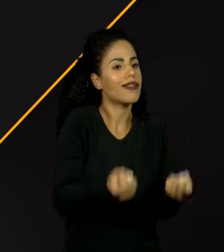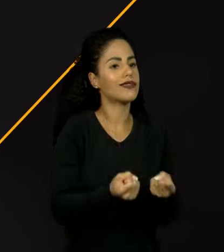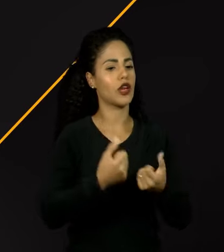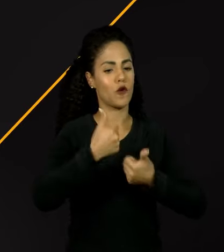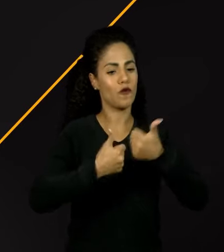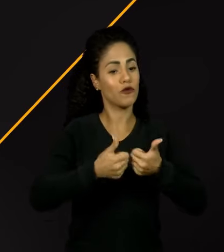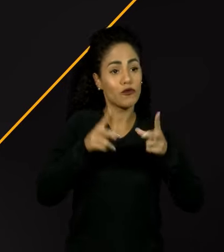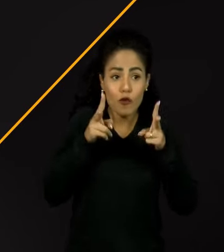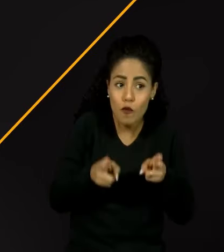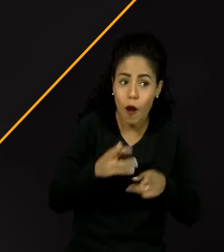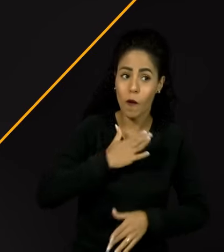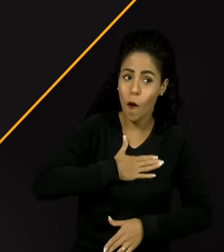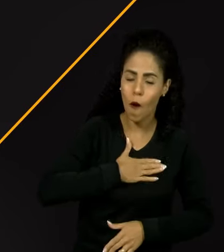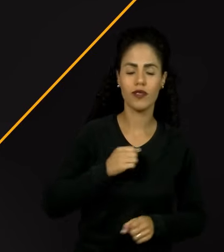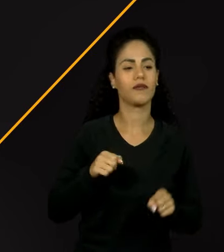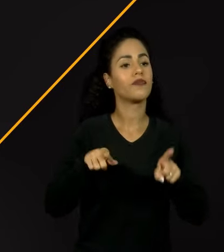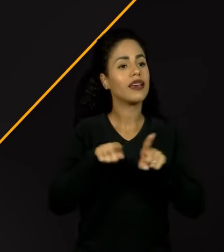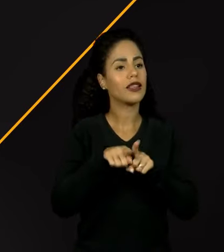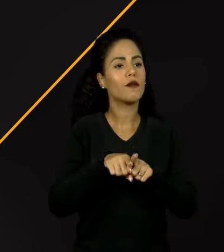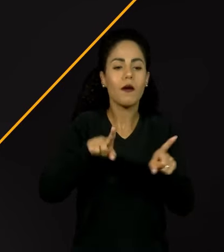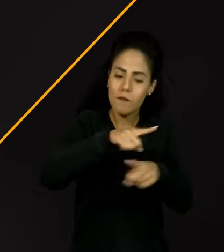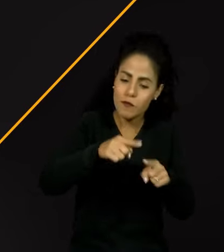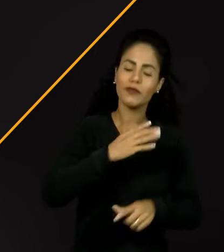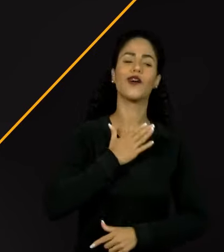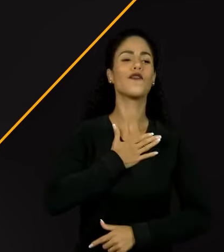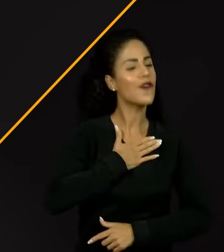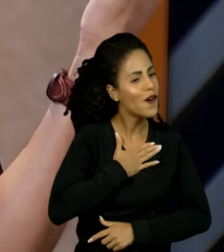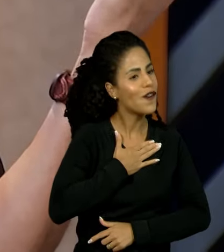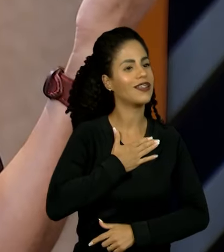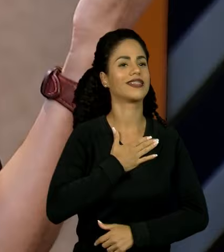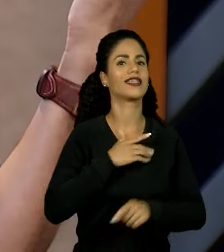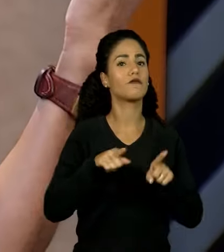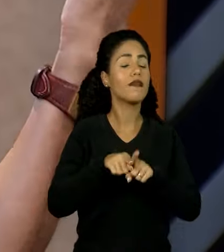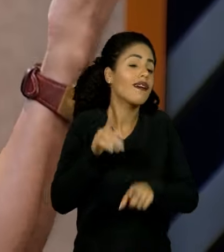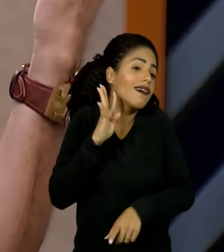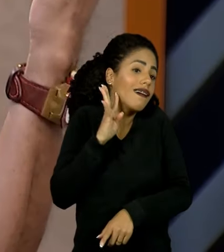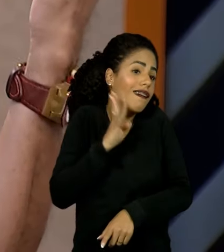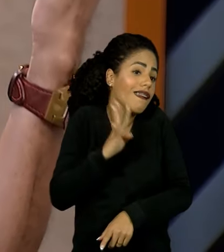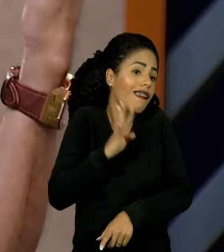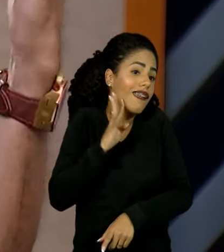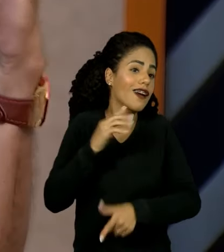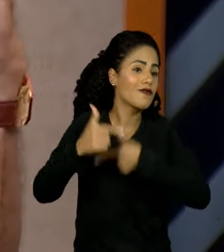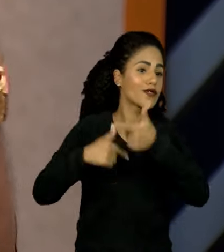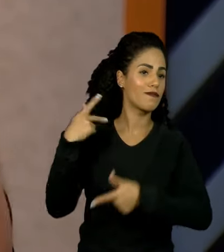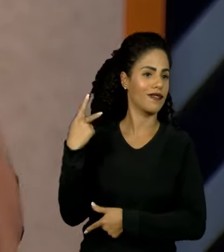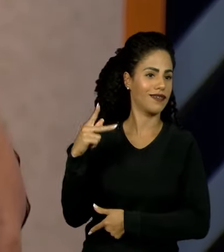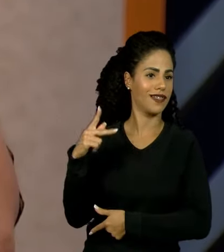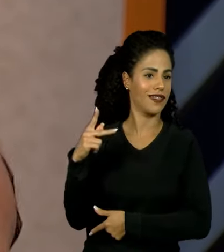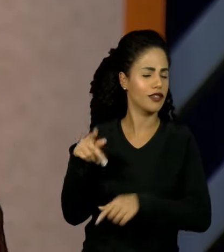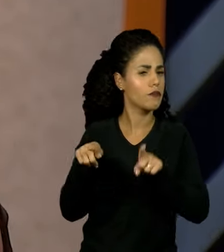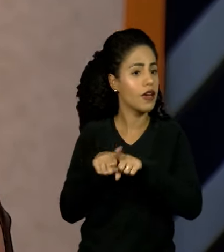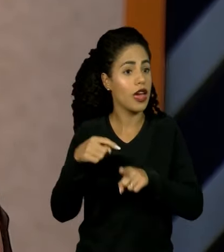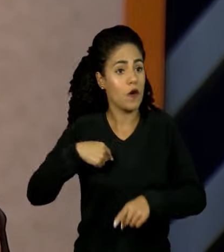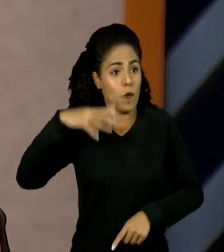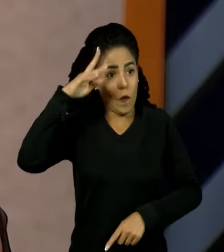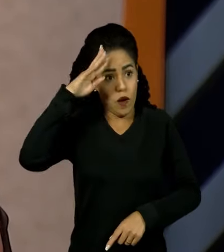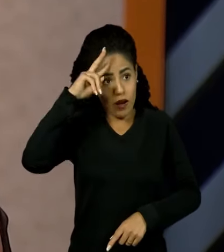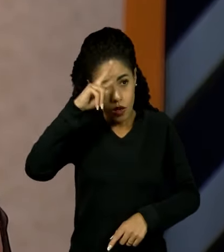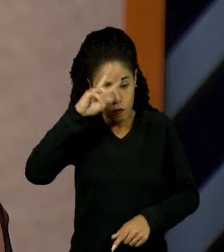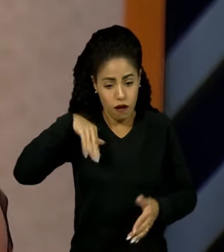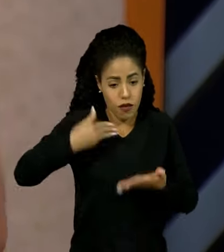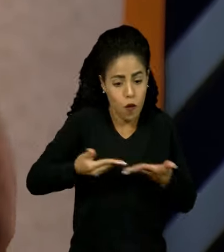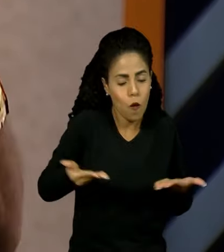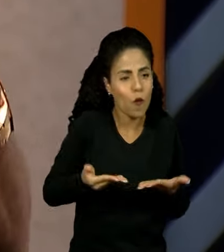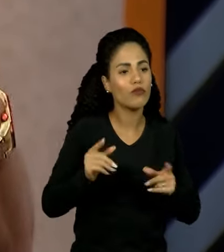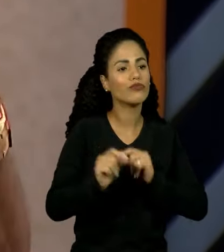time, que também adora música, que também é músico. E legal o que o Iberê me falou, me lembro até hoje, dele ter me dito